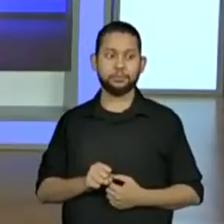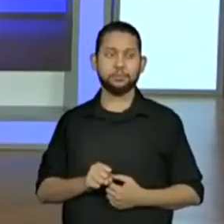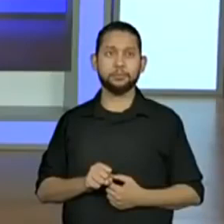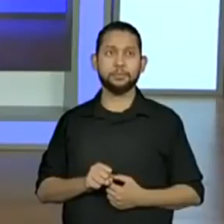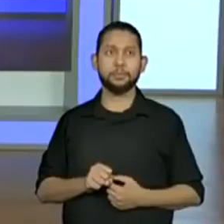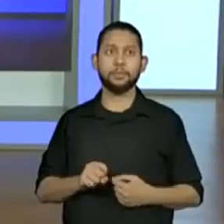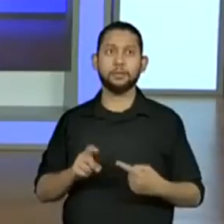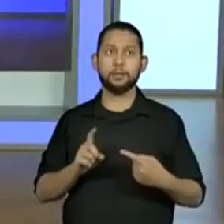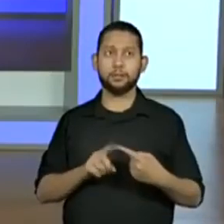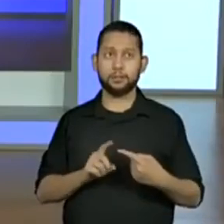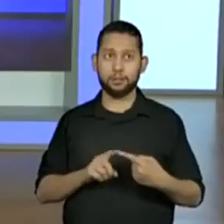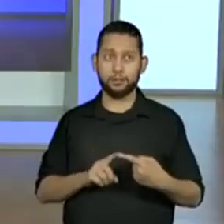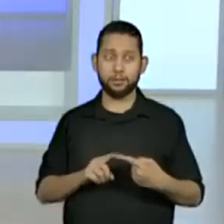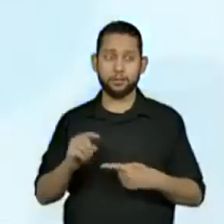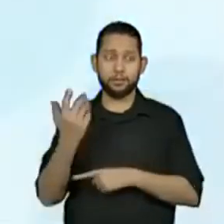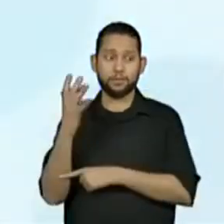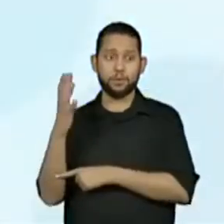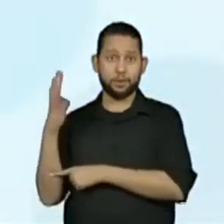florestas,